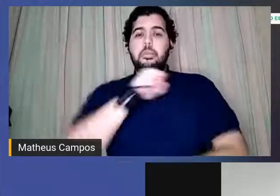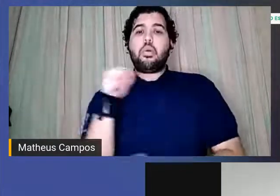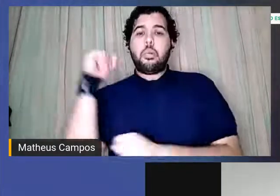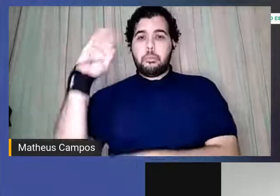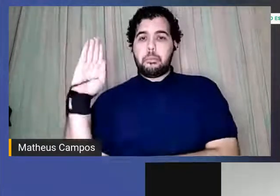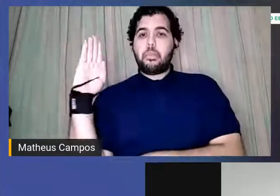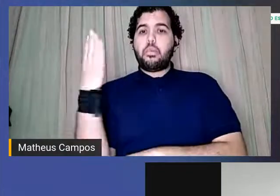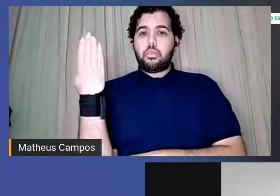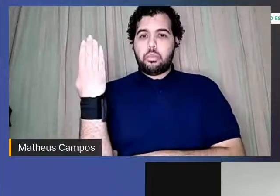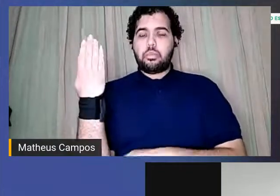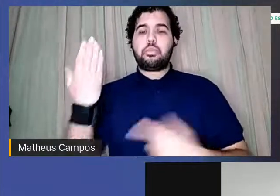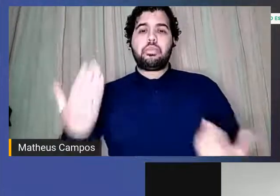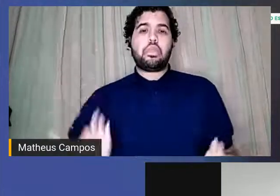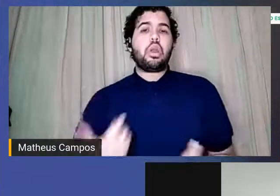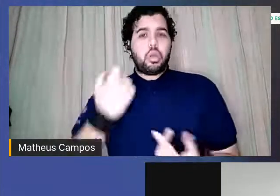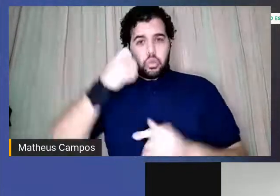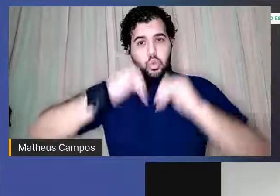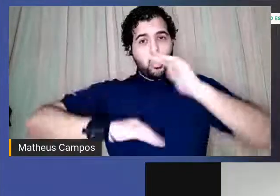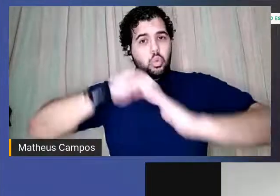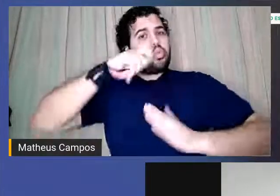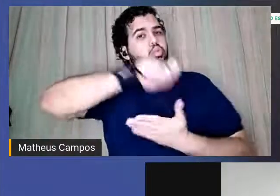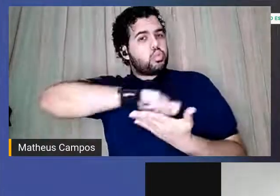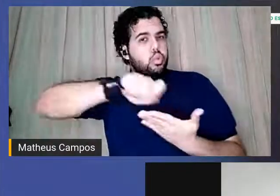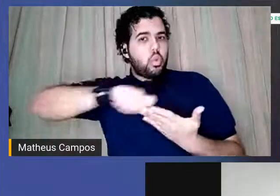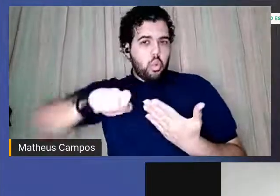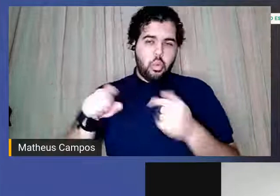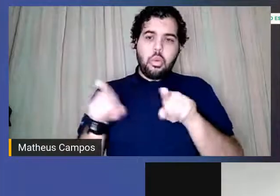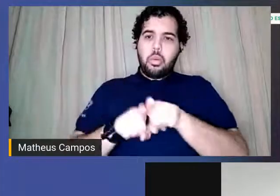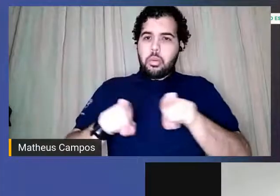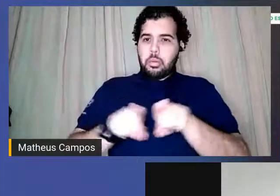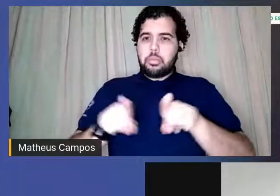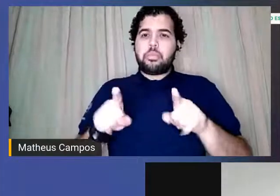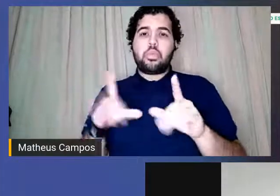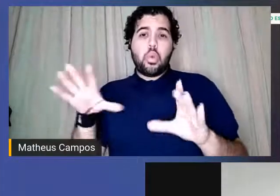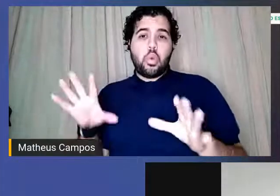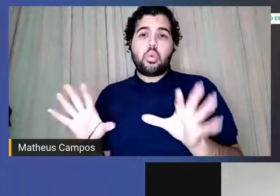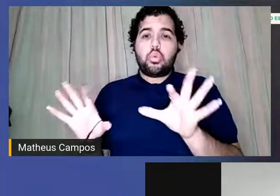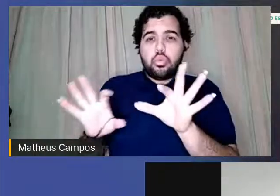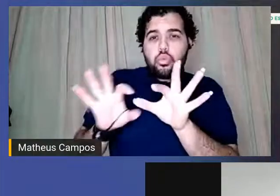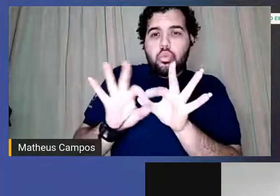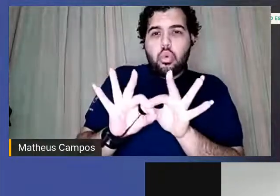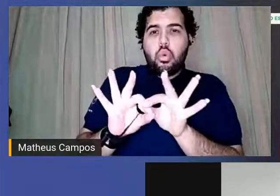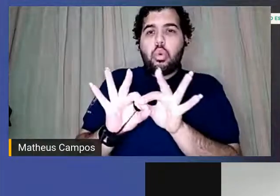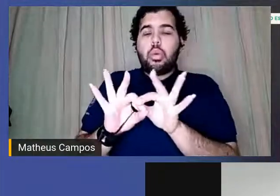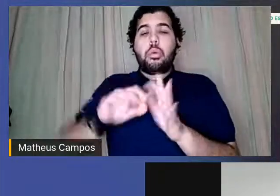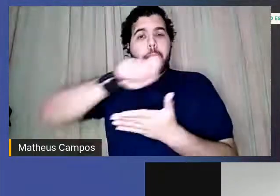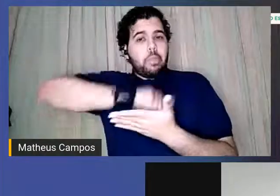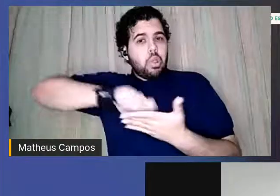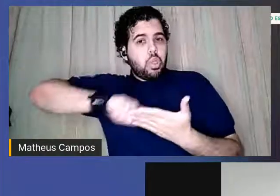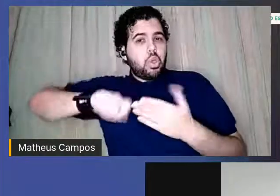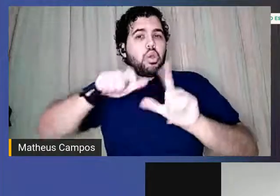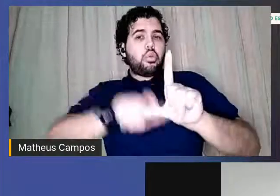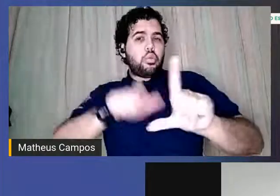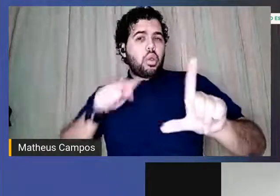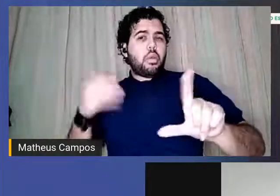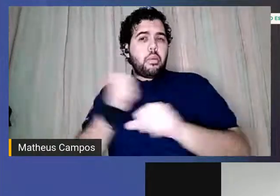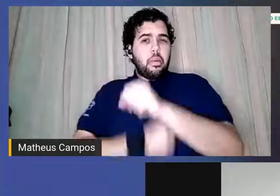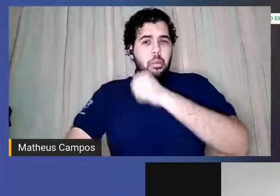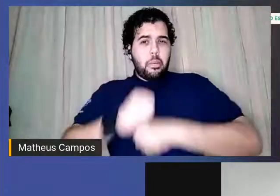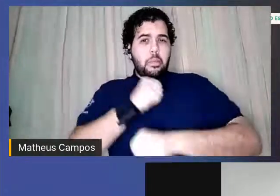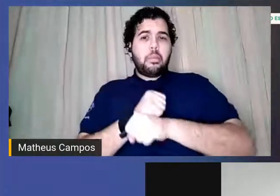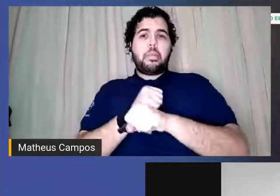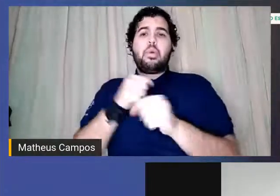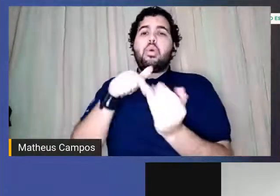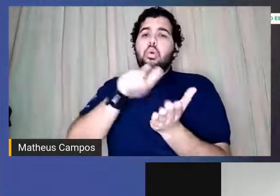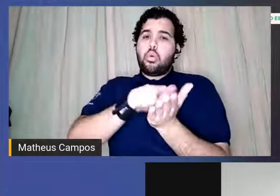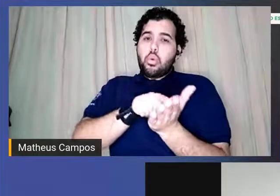Eu sou escritora também. Adentrei aí nessa vida de escritora independente no ano passado, lançando o meu primeiro